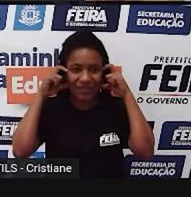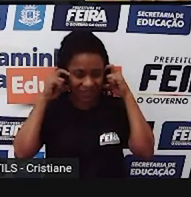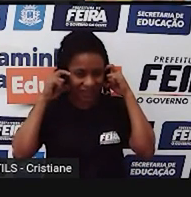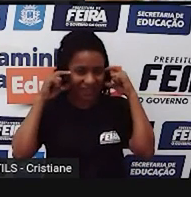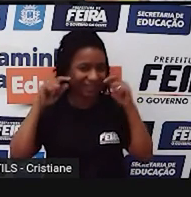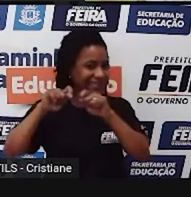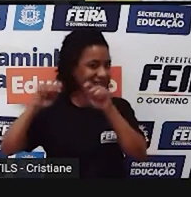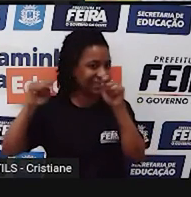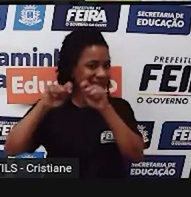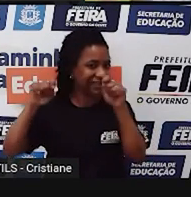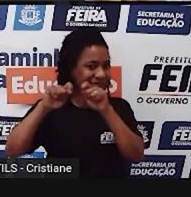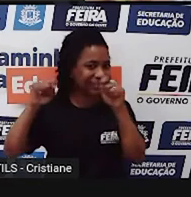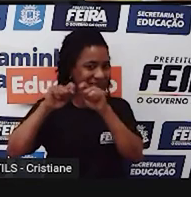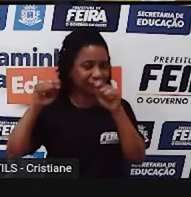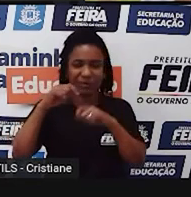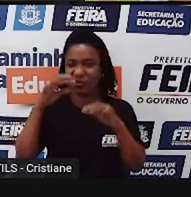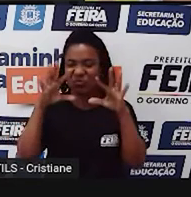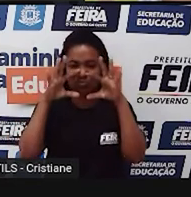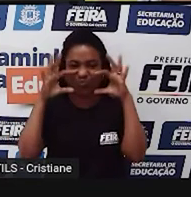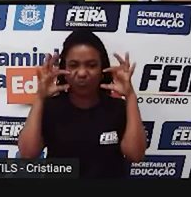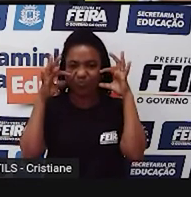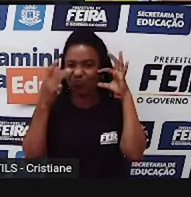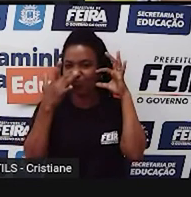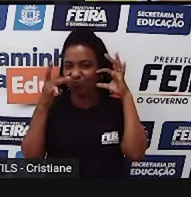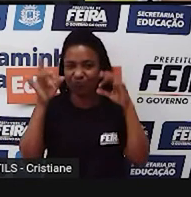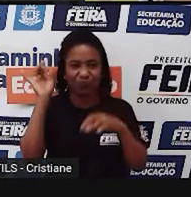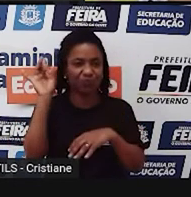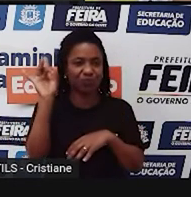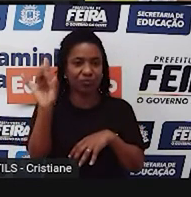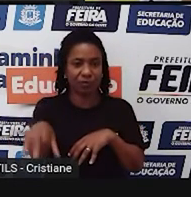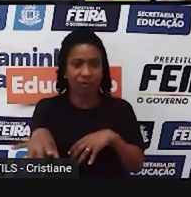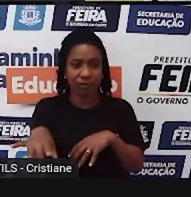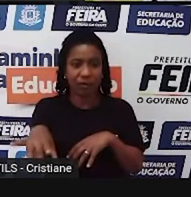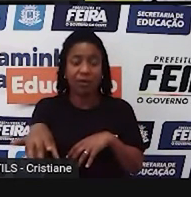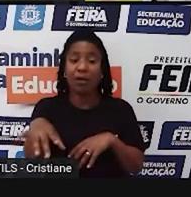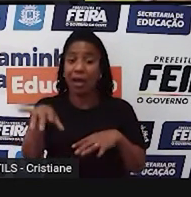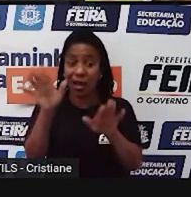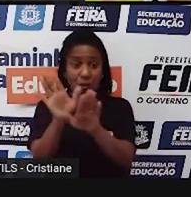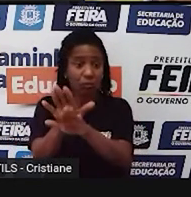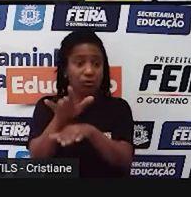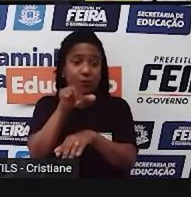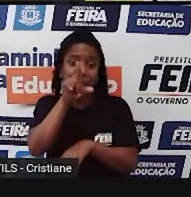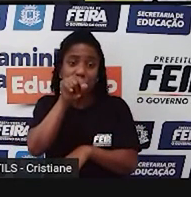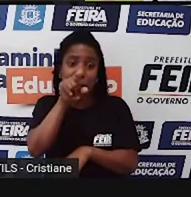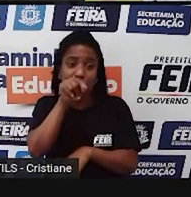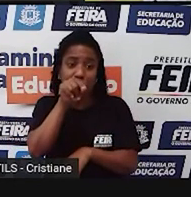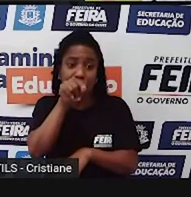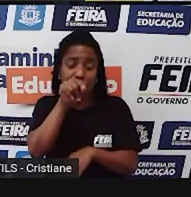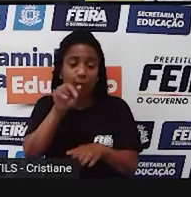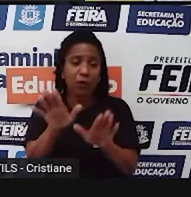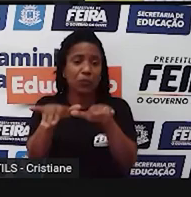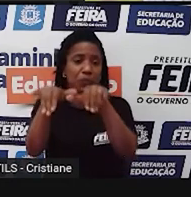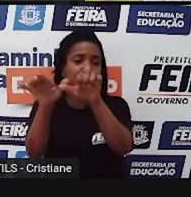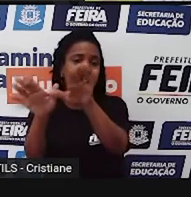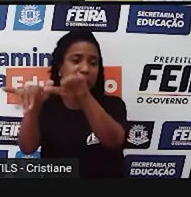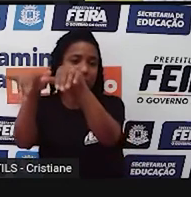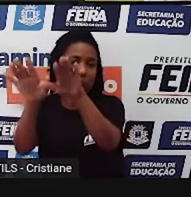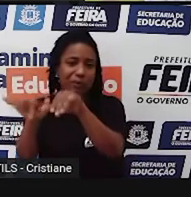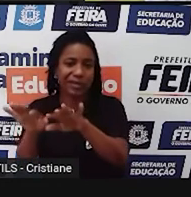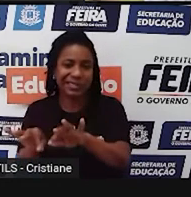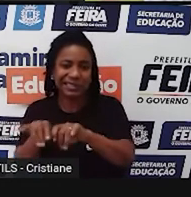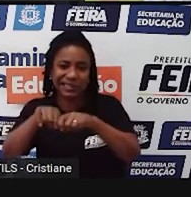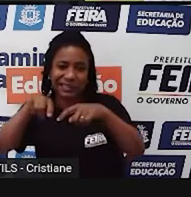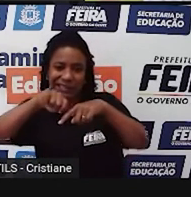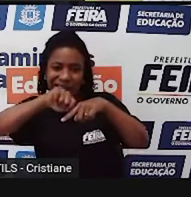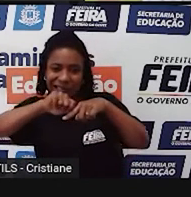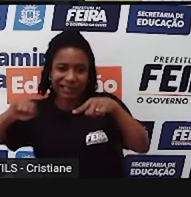prendendo nos pássaros, né? Estão prendendo nos animais marinhos. E alguns deles também ainda comem. Vocês